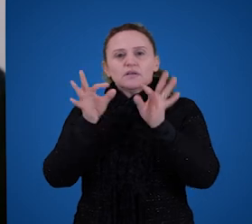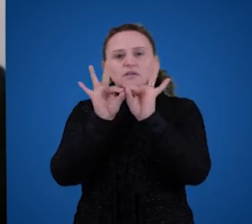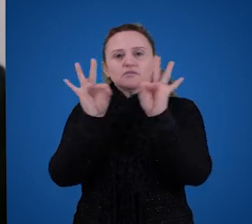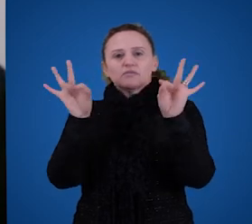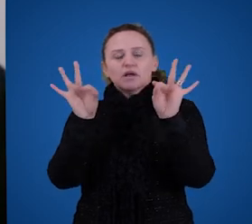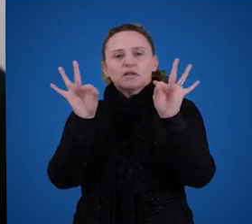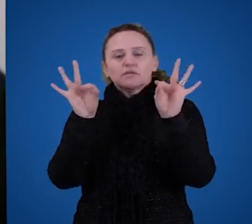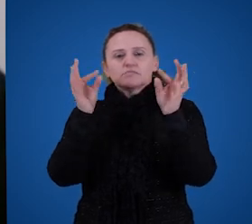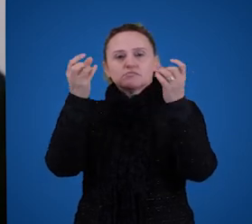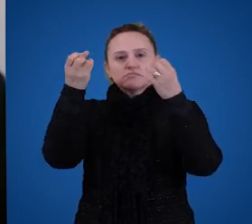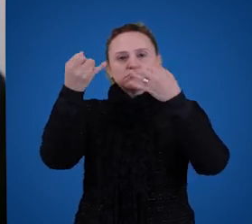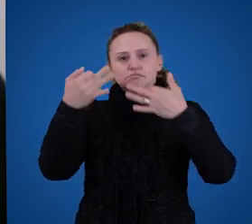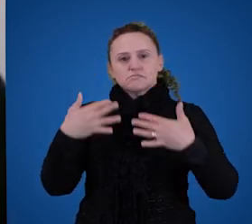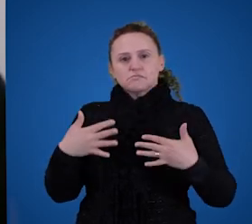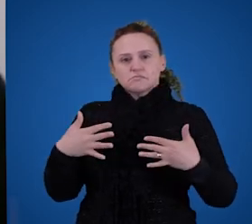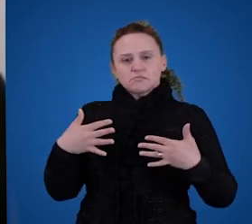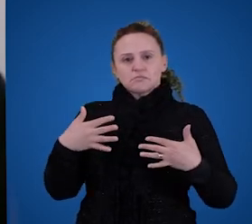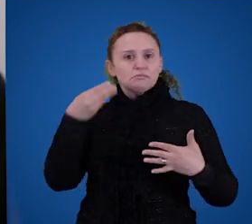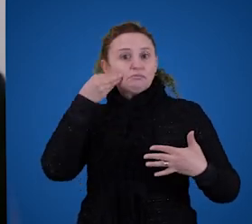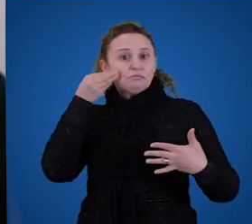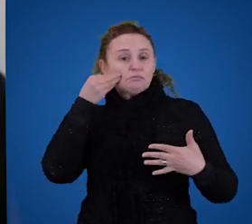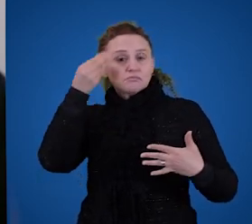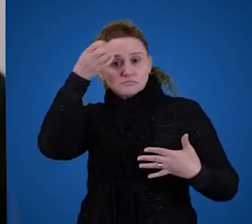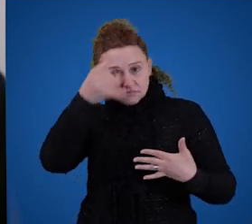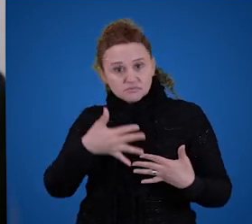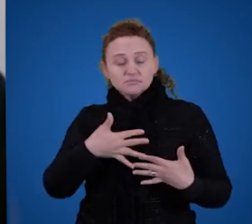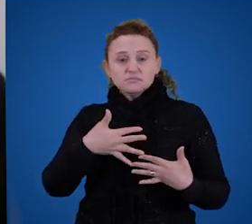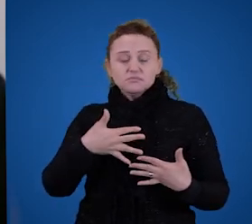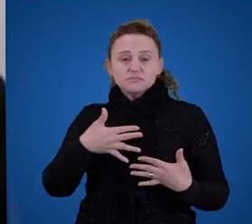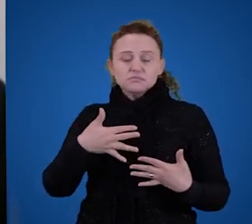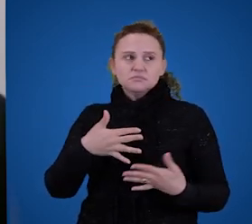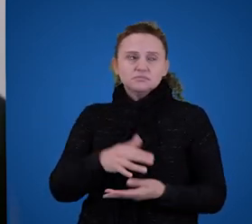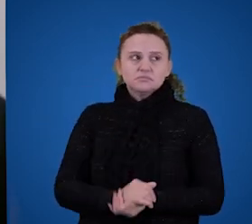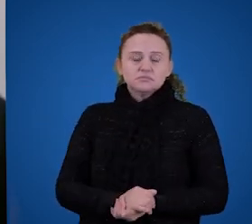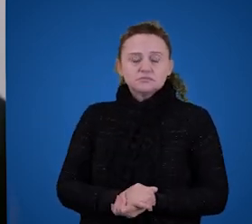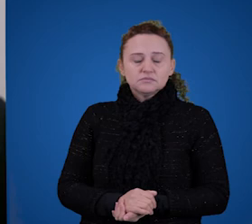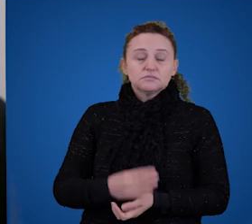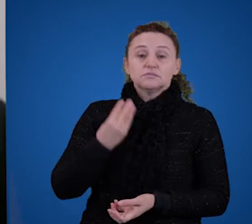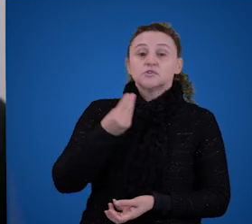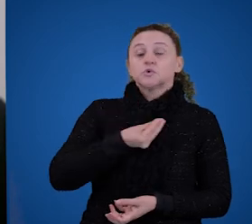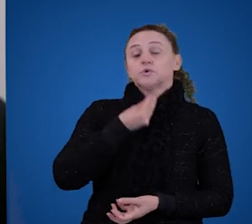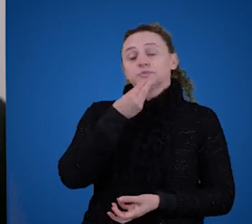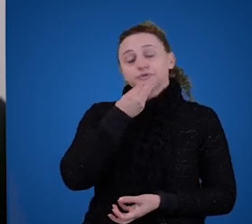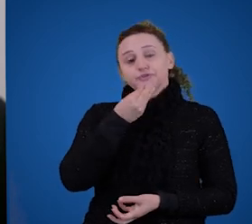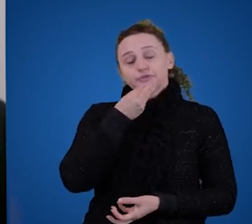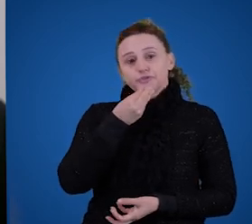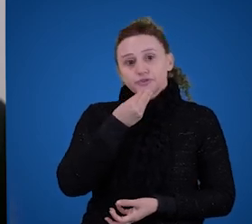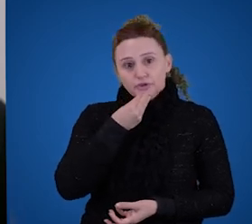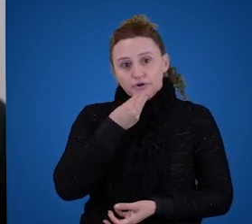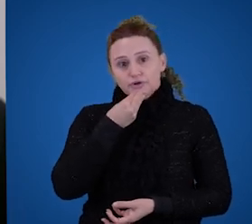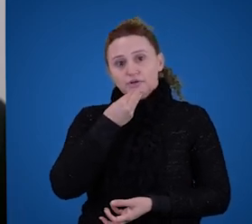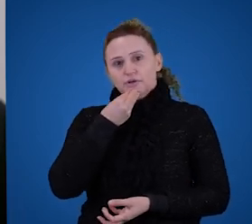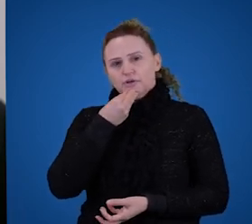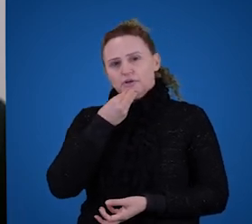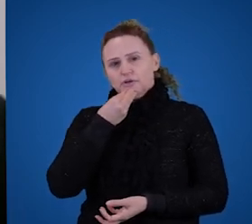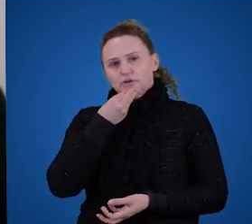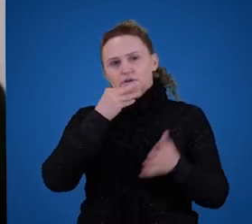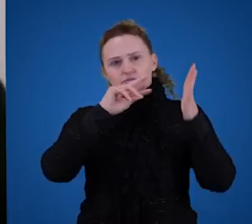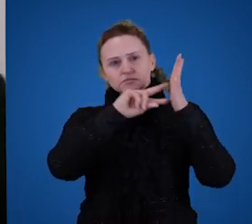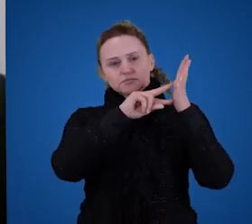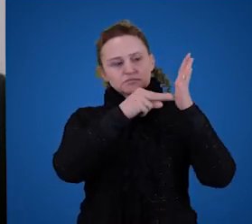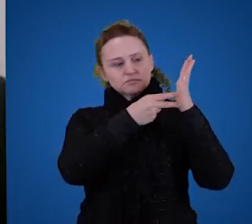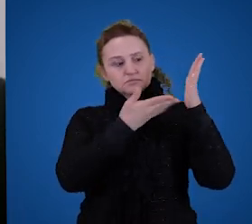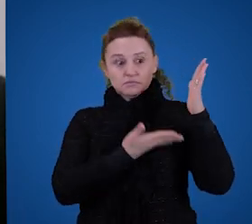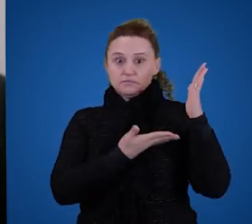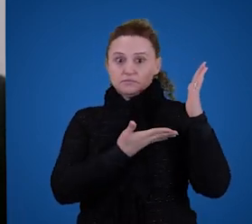certo? E tentar explicar como é que funciona o mecanismo do significado, ou melhor dizendo, o que é o